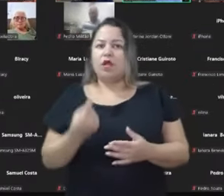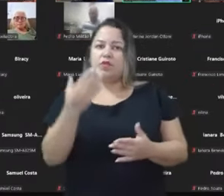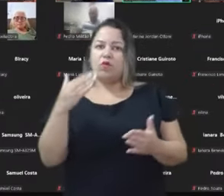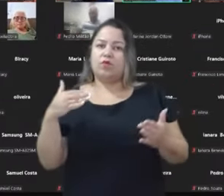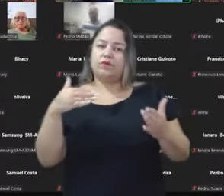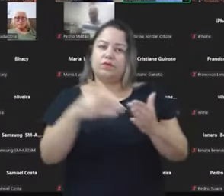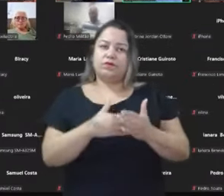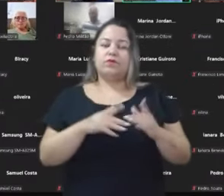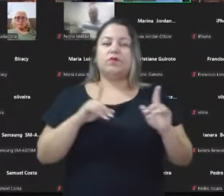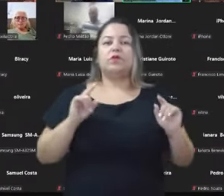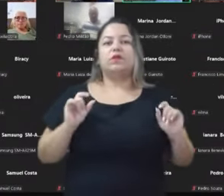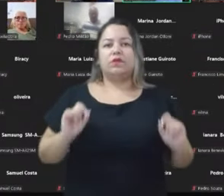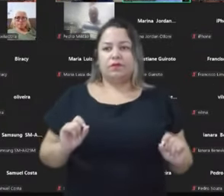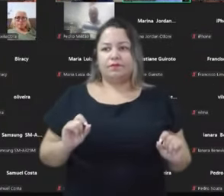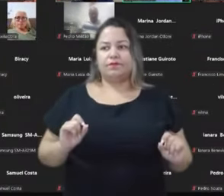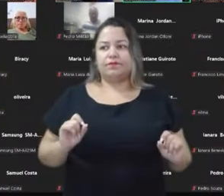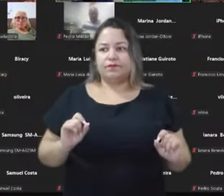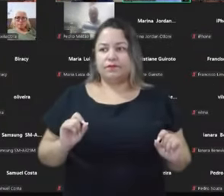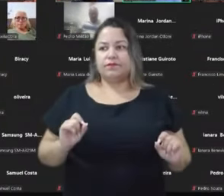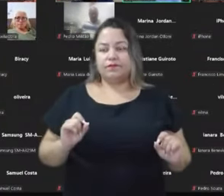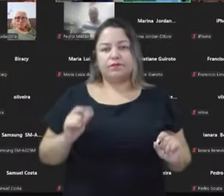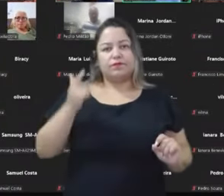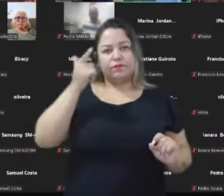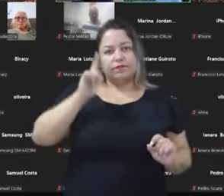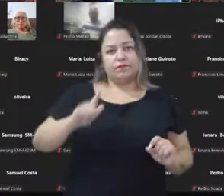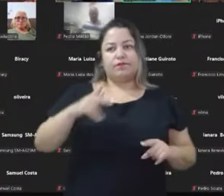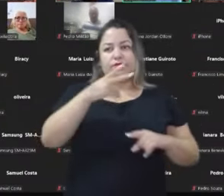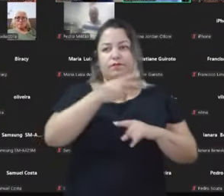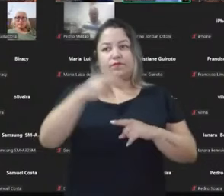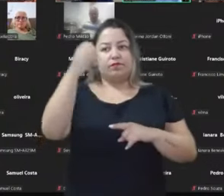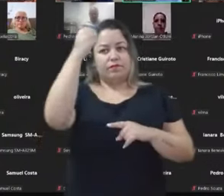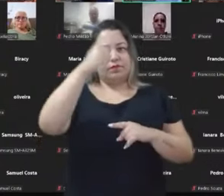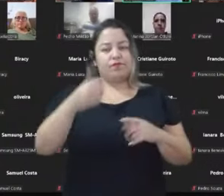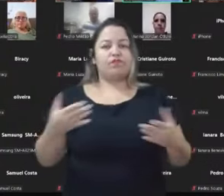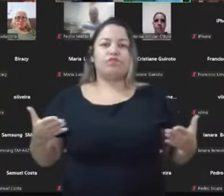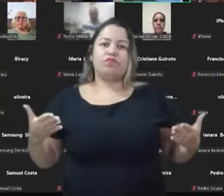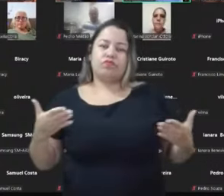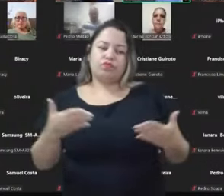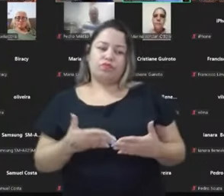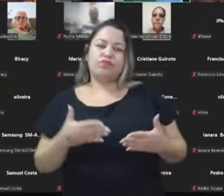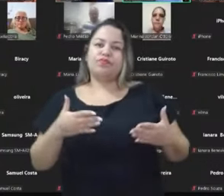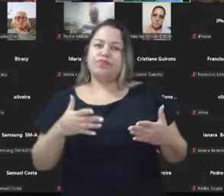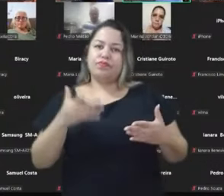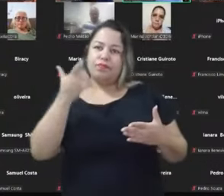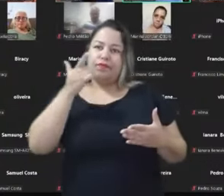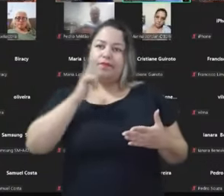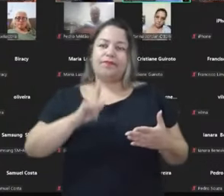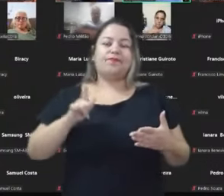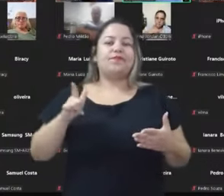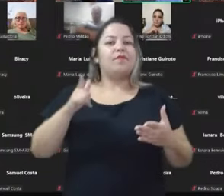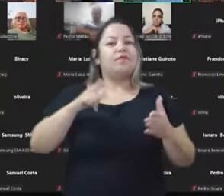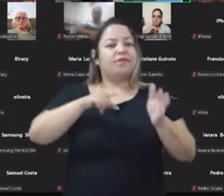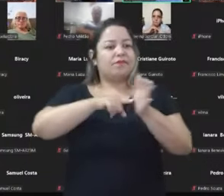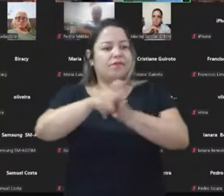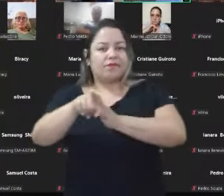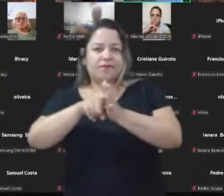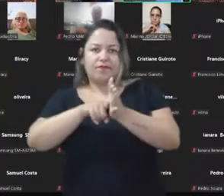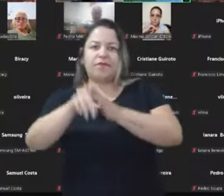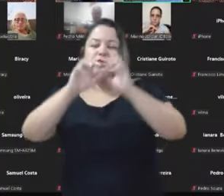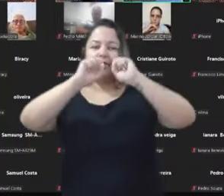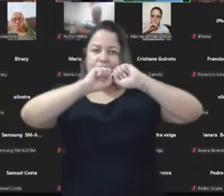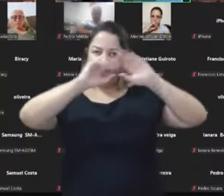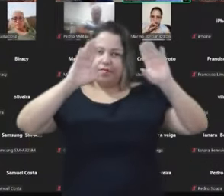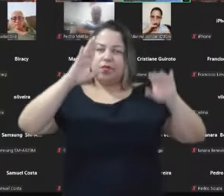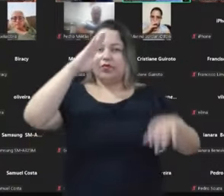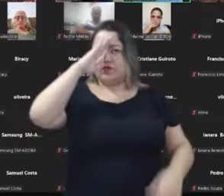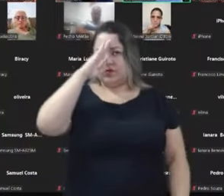que iriam ganhar. E hoje vocês viram levantar o sigilo de toda a investigação, e está claro lá que